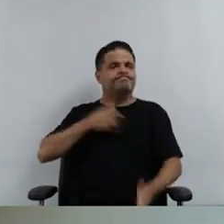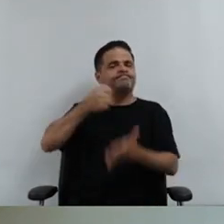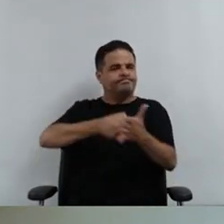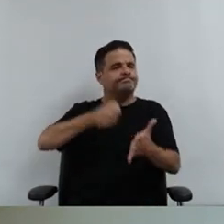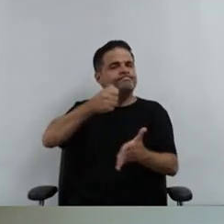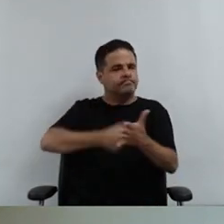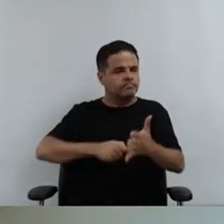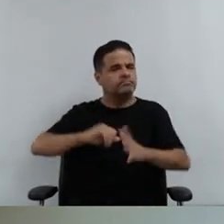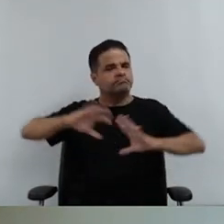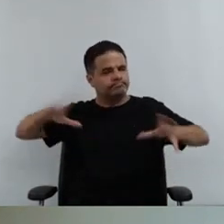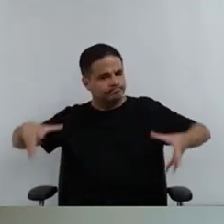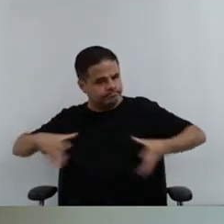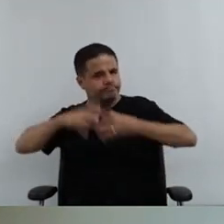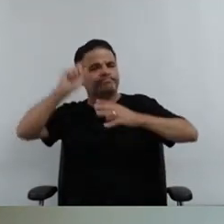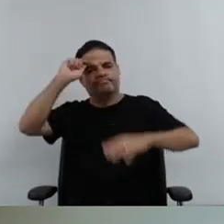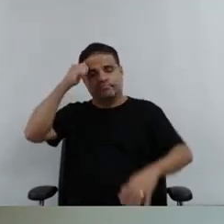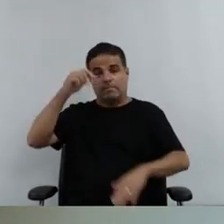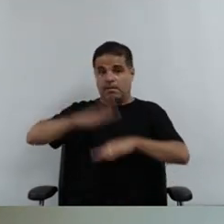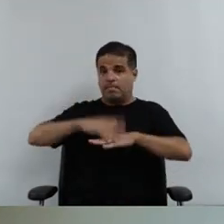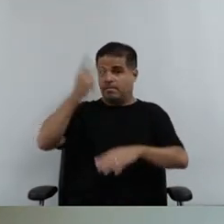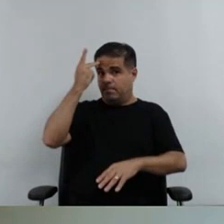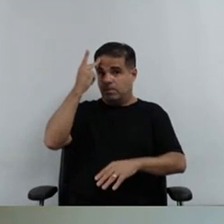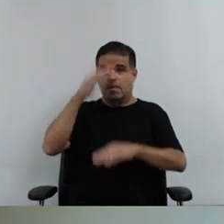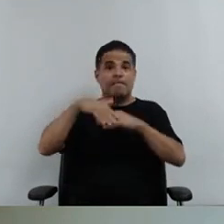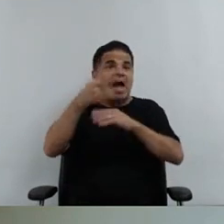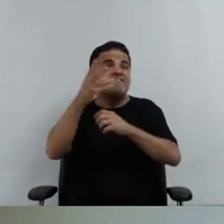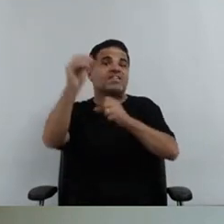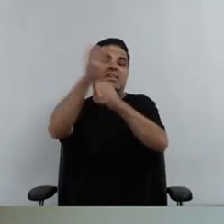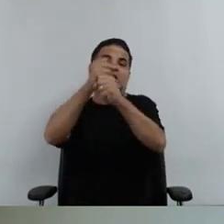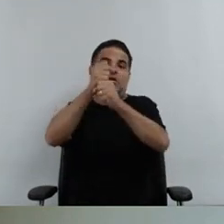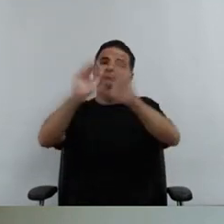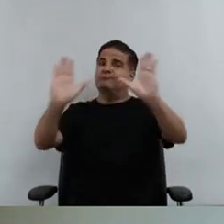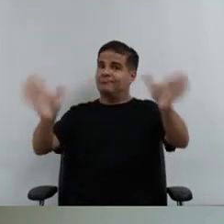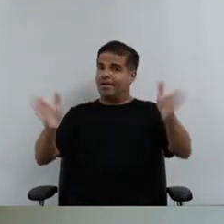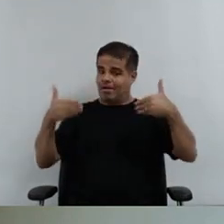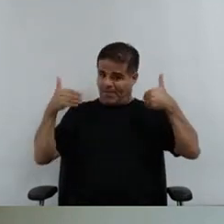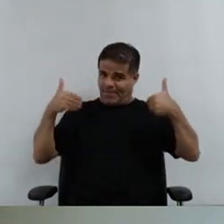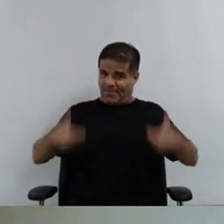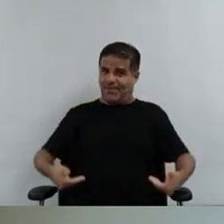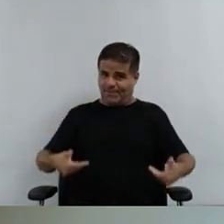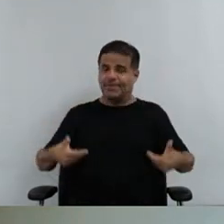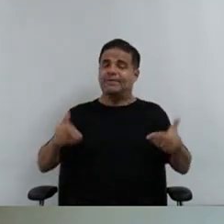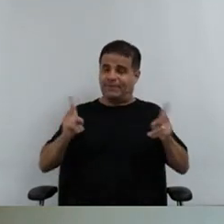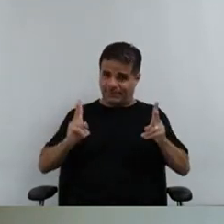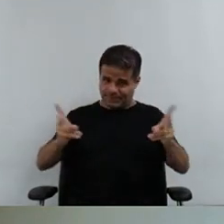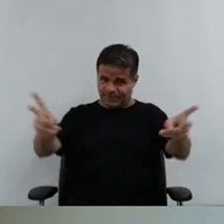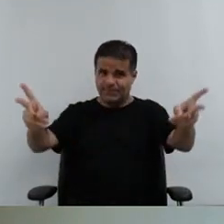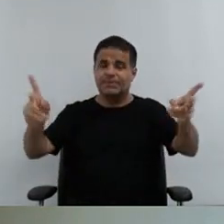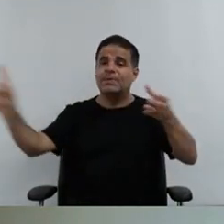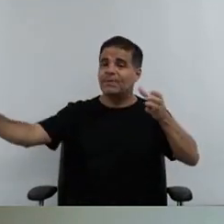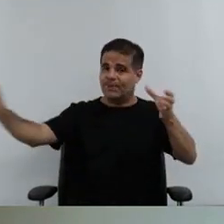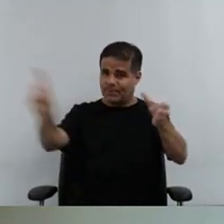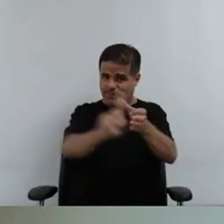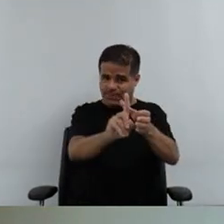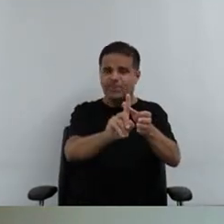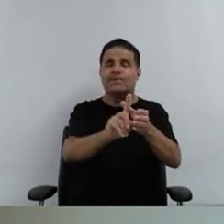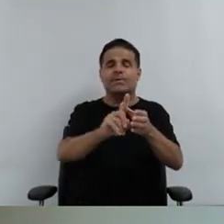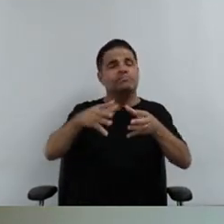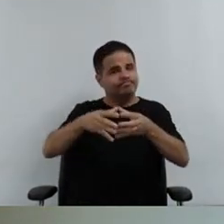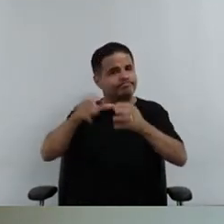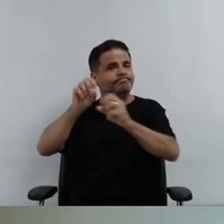no movimento negro paulista há mais de 20 anos, né, já fui, sou ainda membro da Educafro,